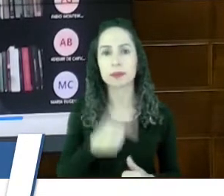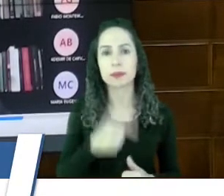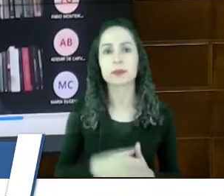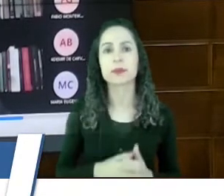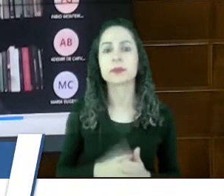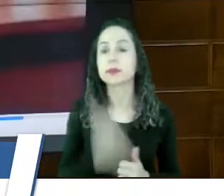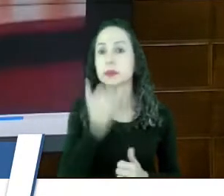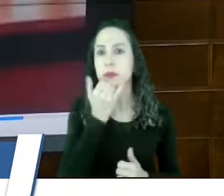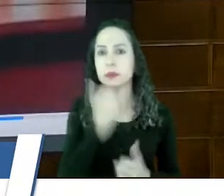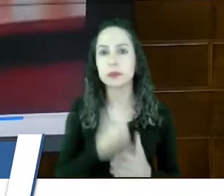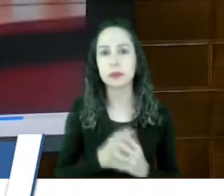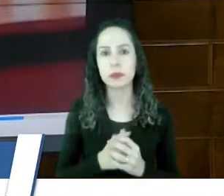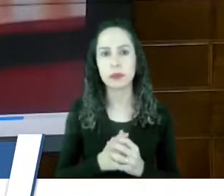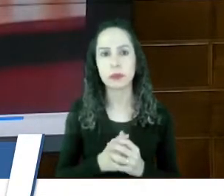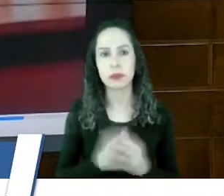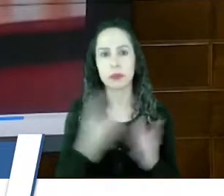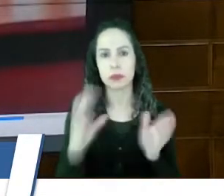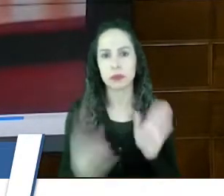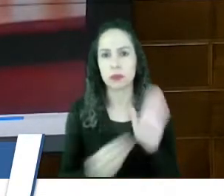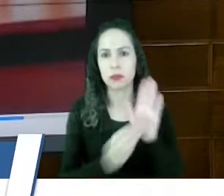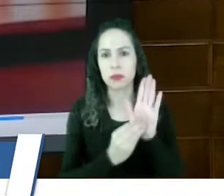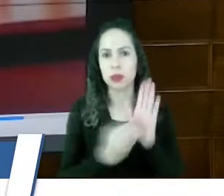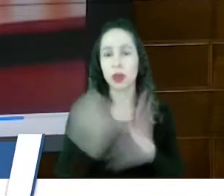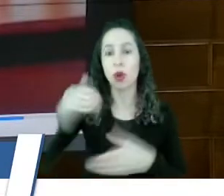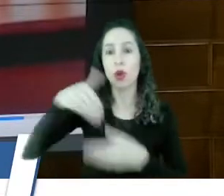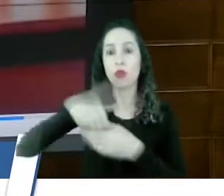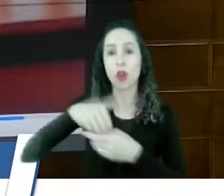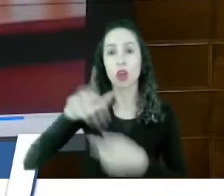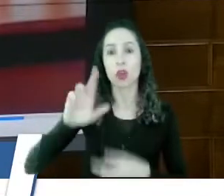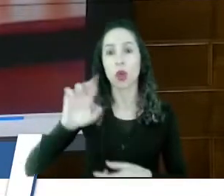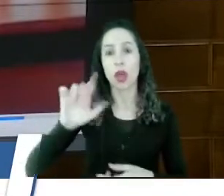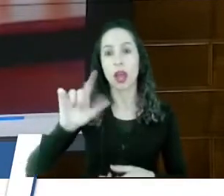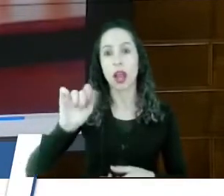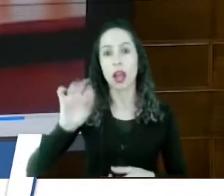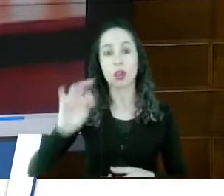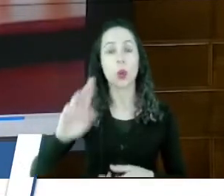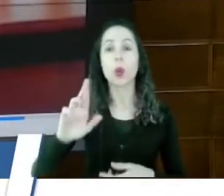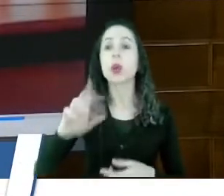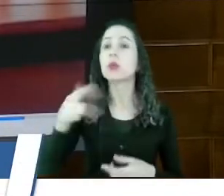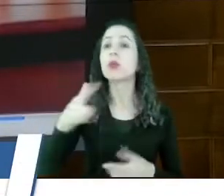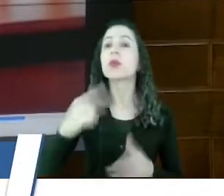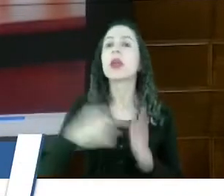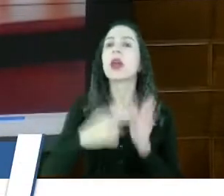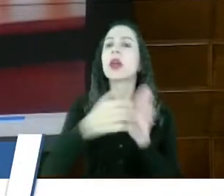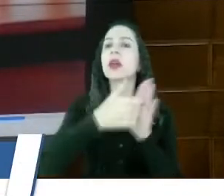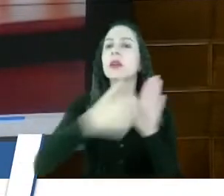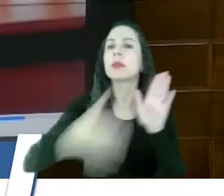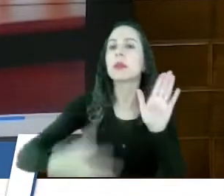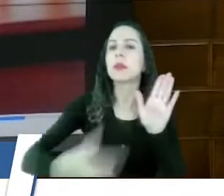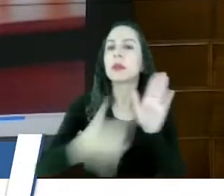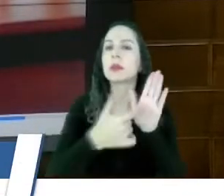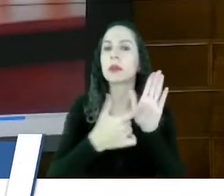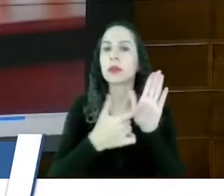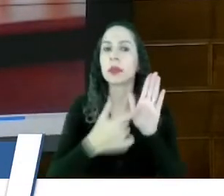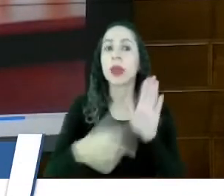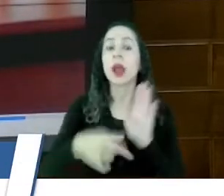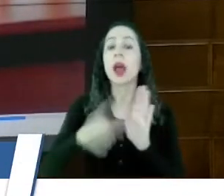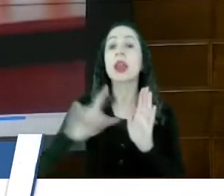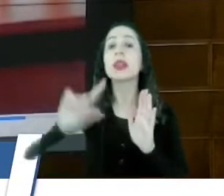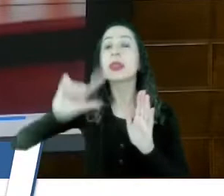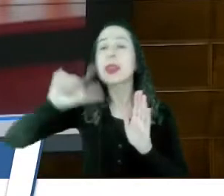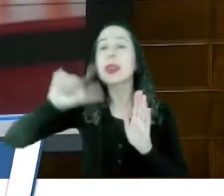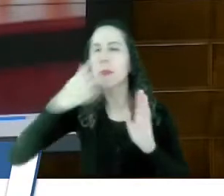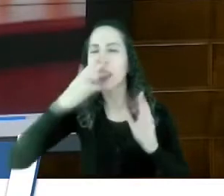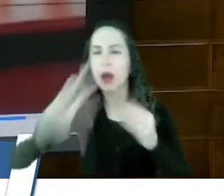A observação é essa. No voto do relator não consta essa orientação. É que, como foi colocada depois, me parece que essa